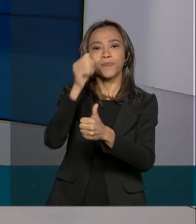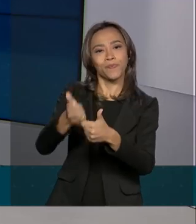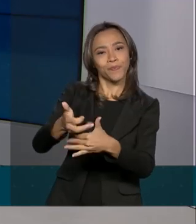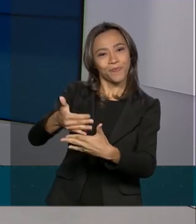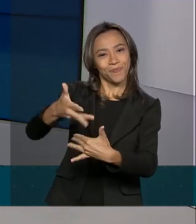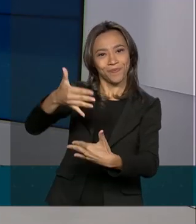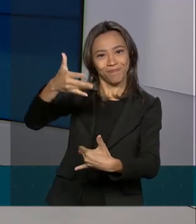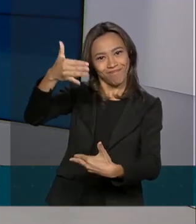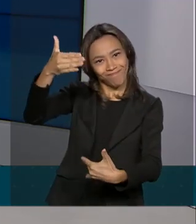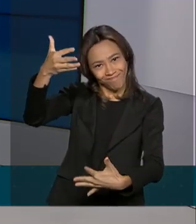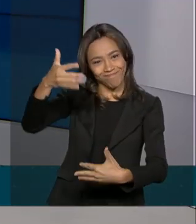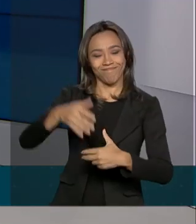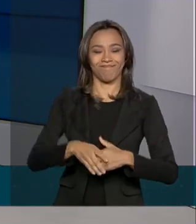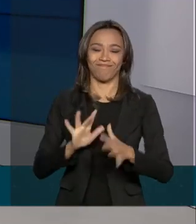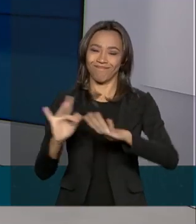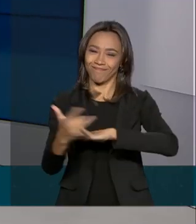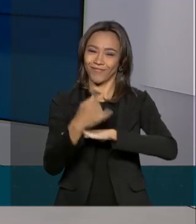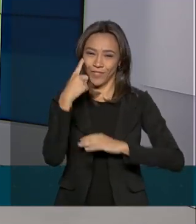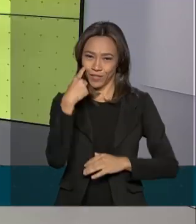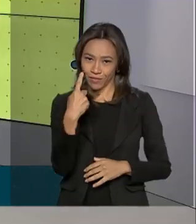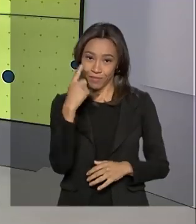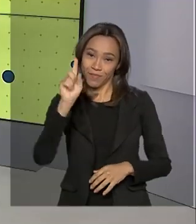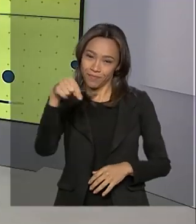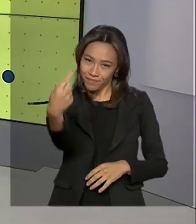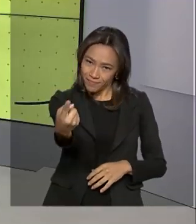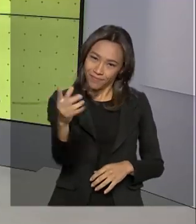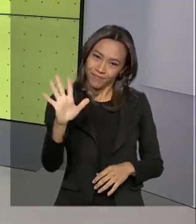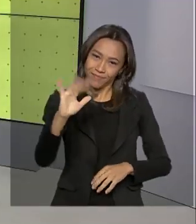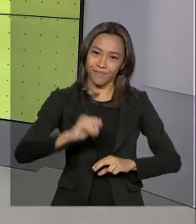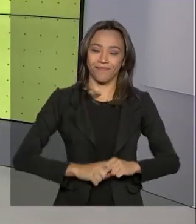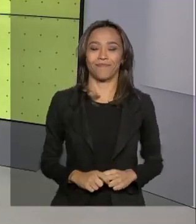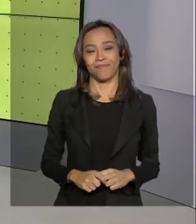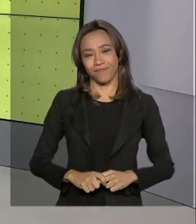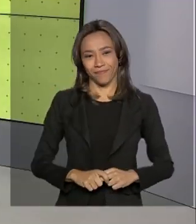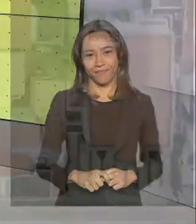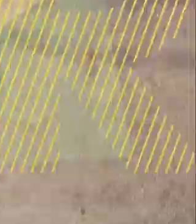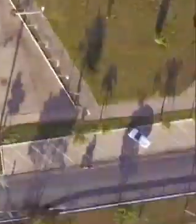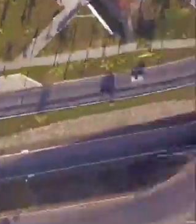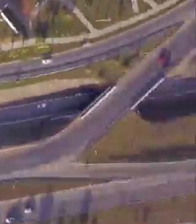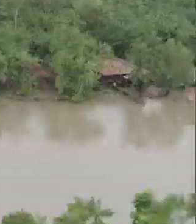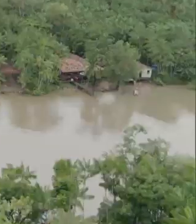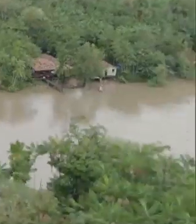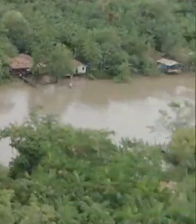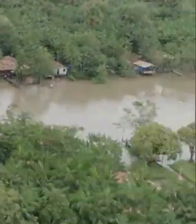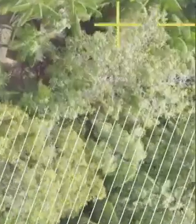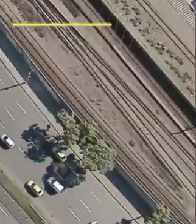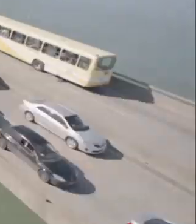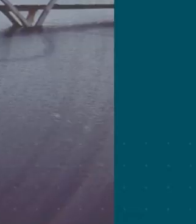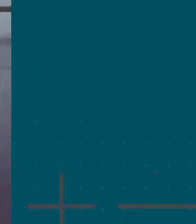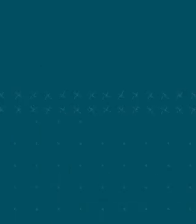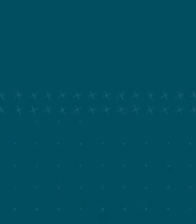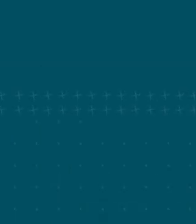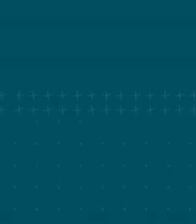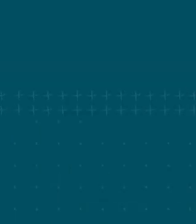pelas redes sociais. Nos vemos então na próxima edição. Até lá. Tchau. Tchau.